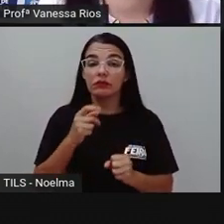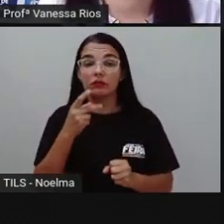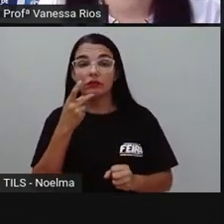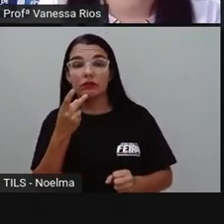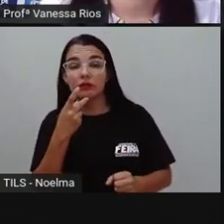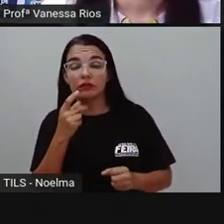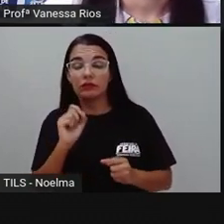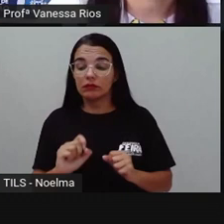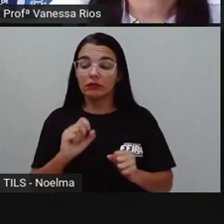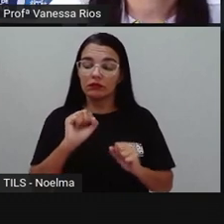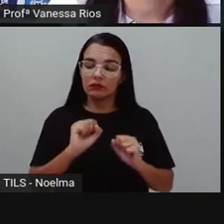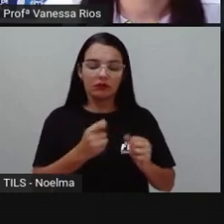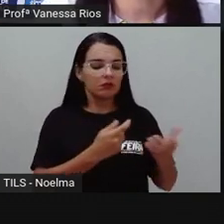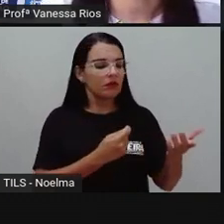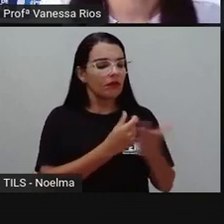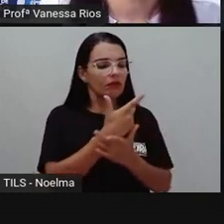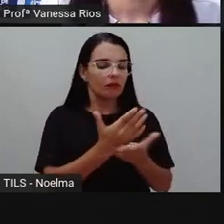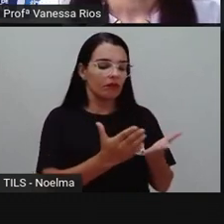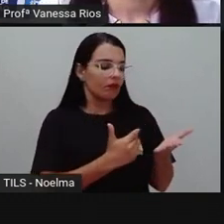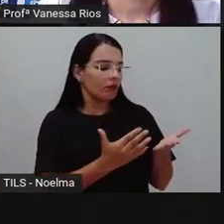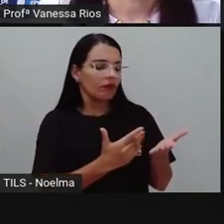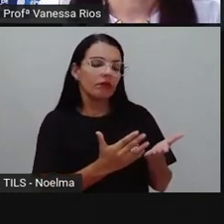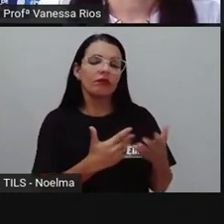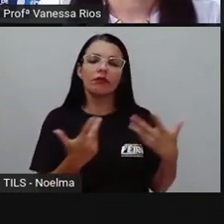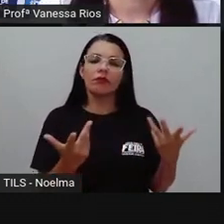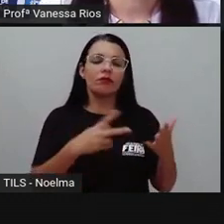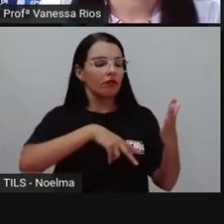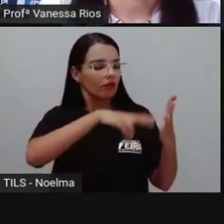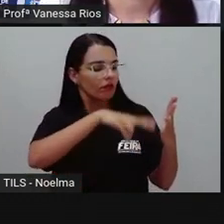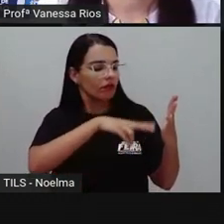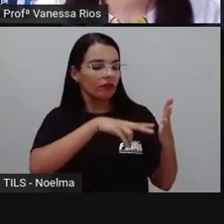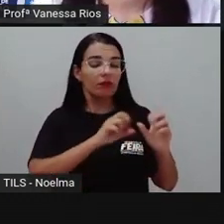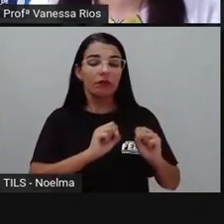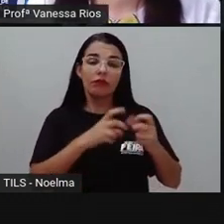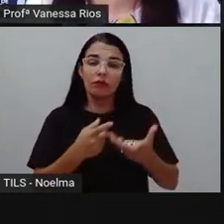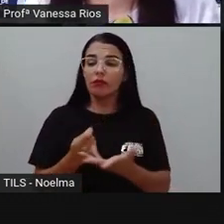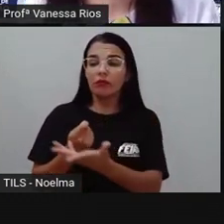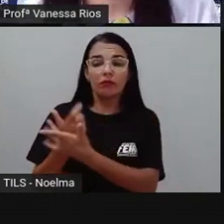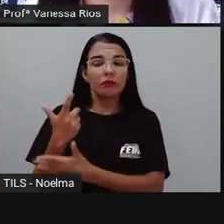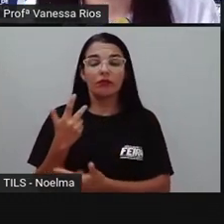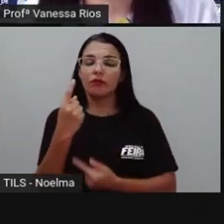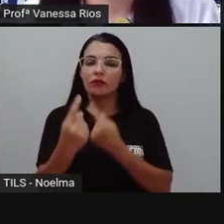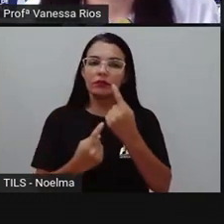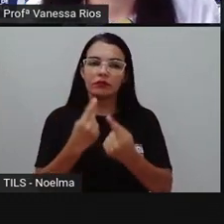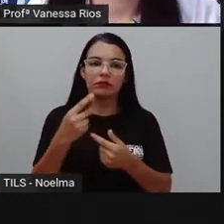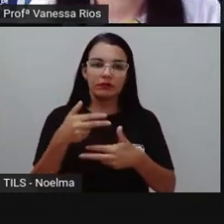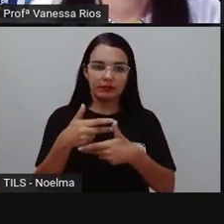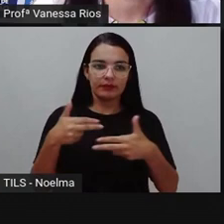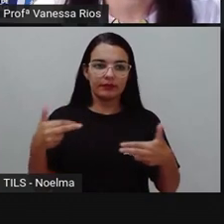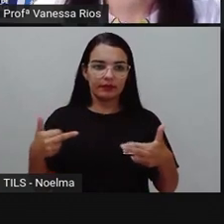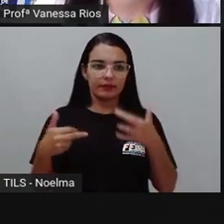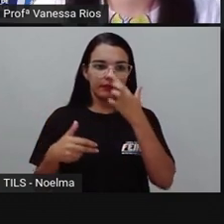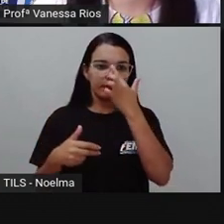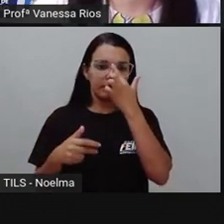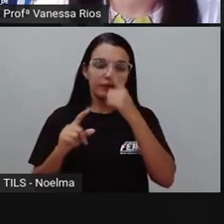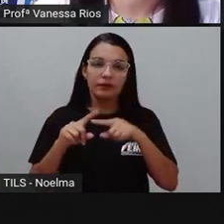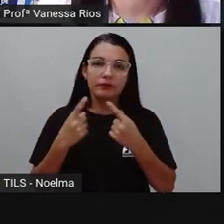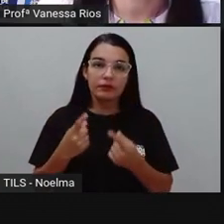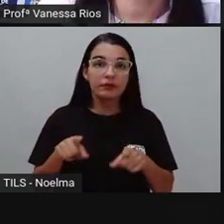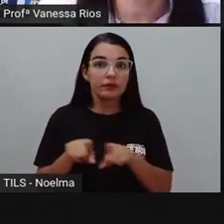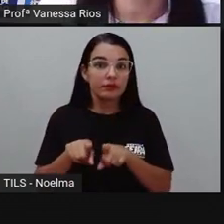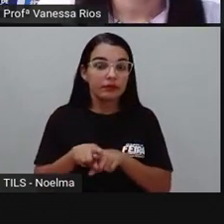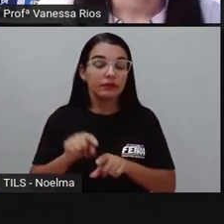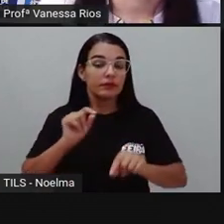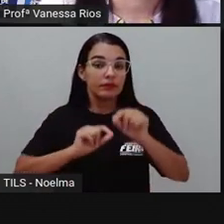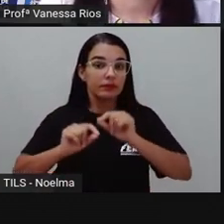daquele livro, daquele texto. Então é algo que traz a opinião de quem escreveu e movimenta a opinião